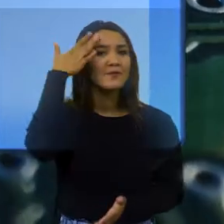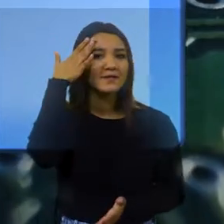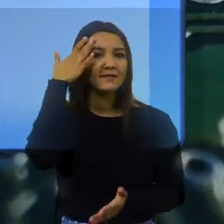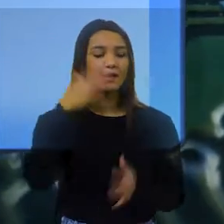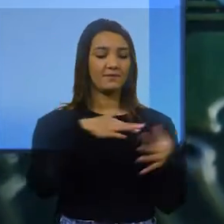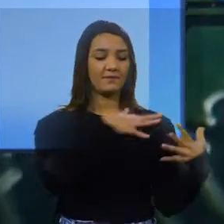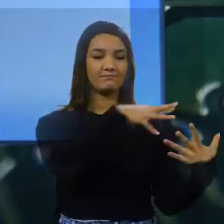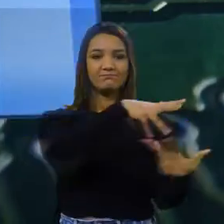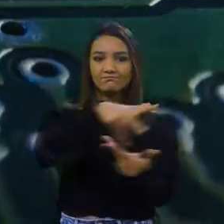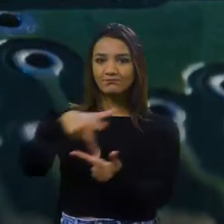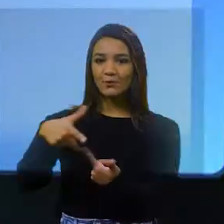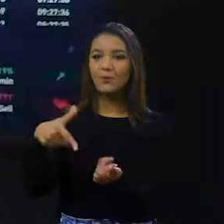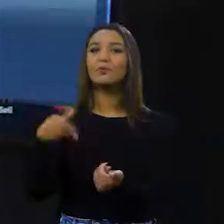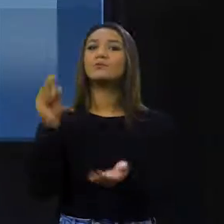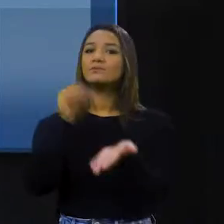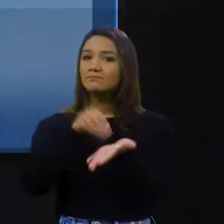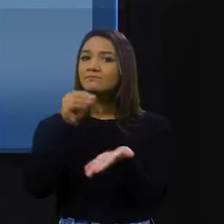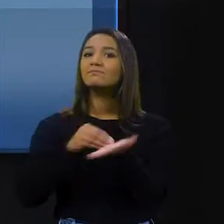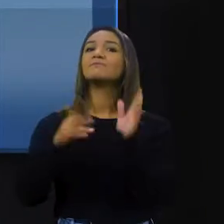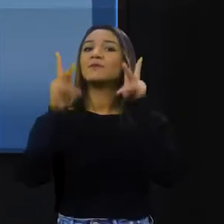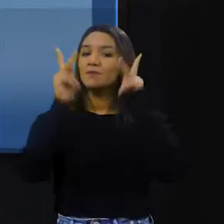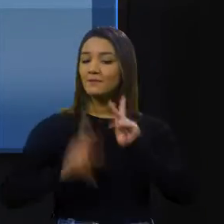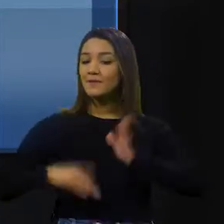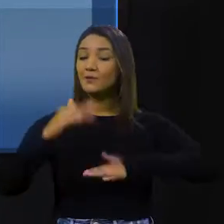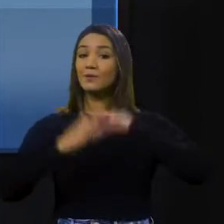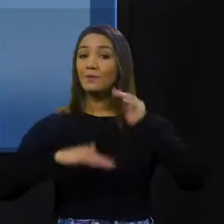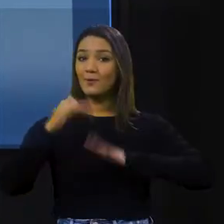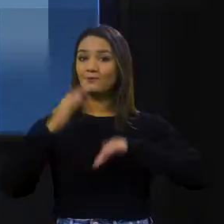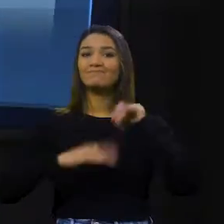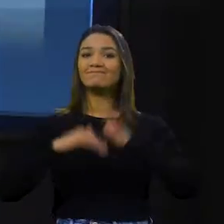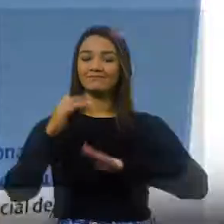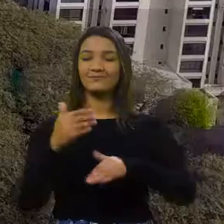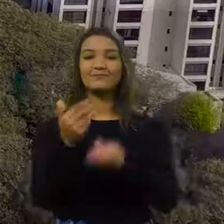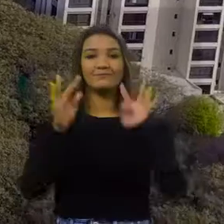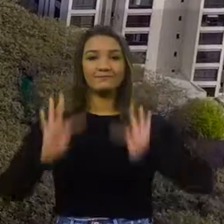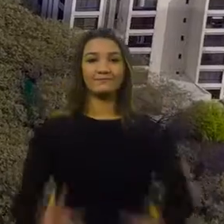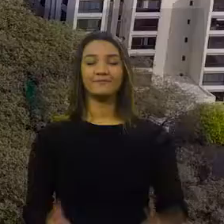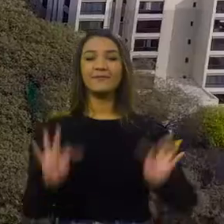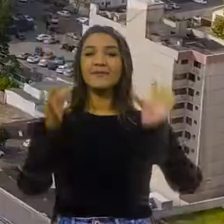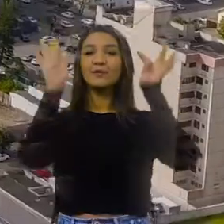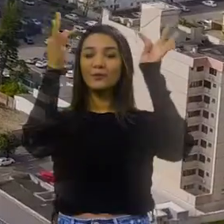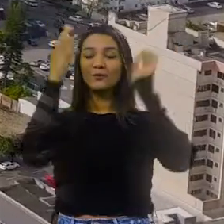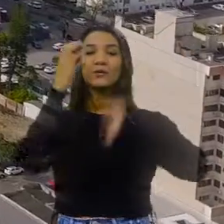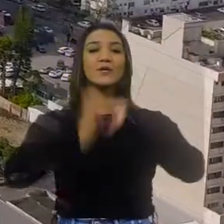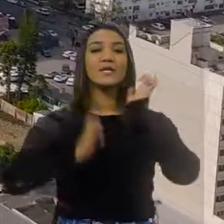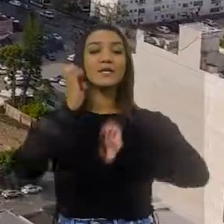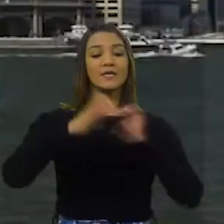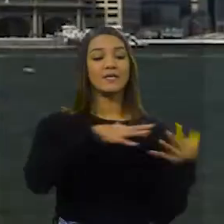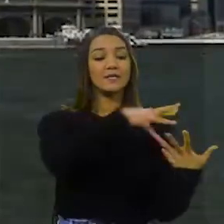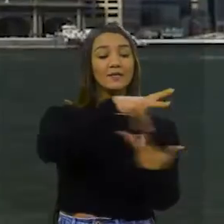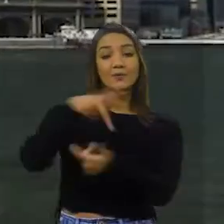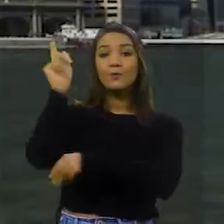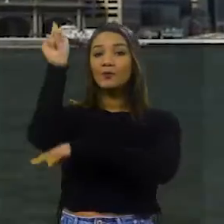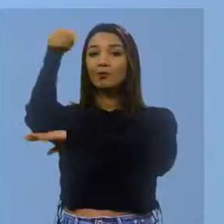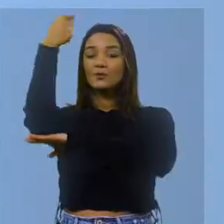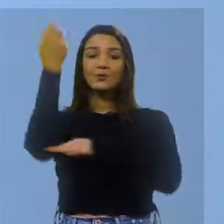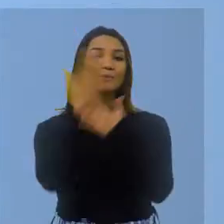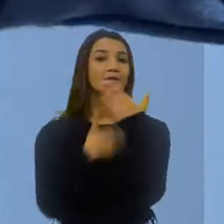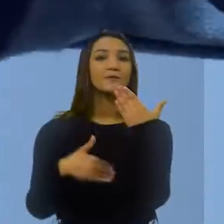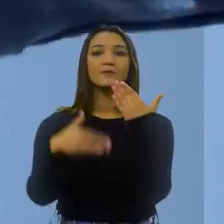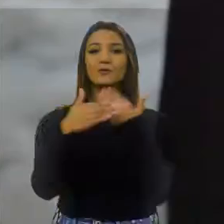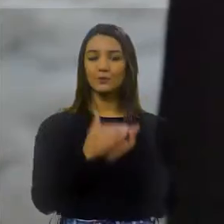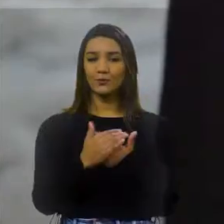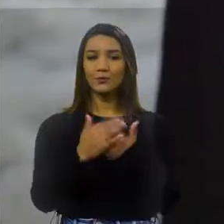Você sabe, hoje existe falta de mão de obra especializada em tecnologia. Empresas do Rio Grande do mundo